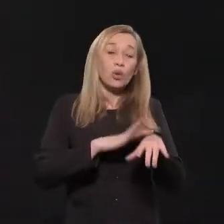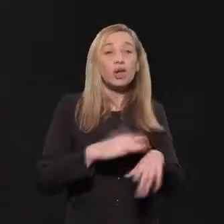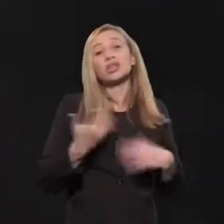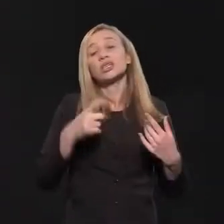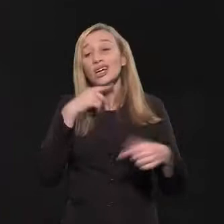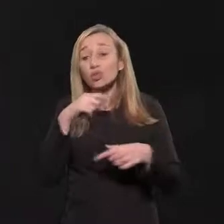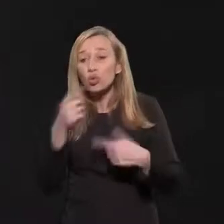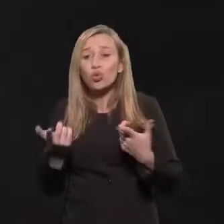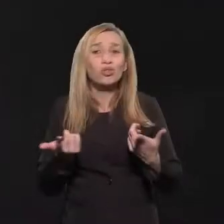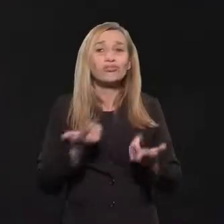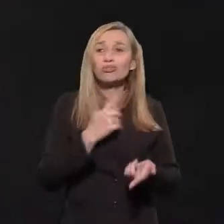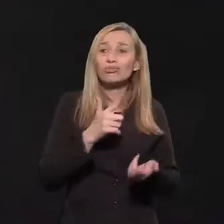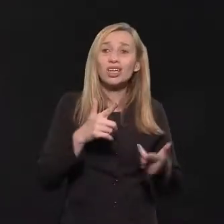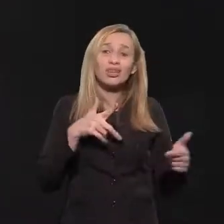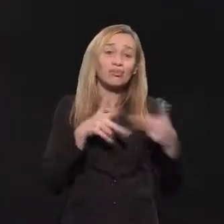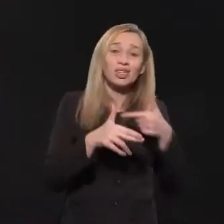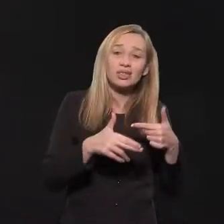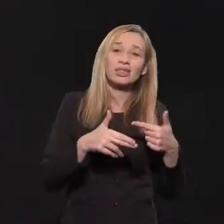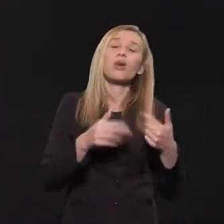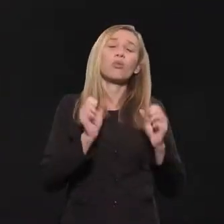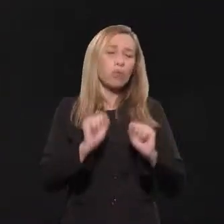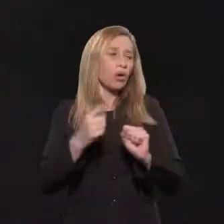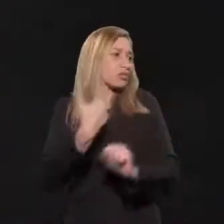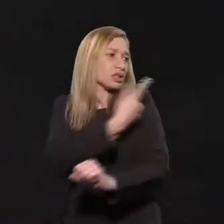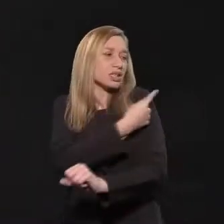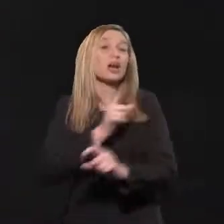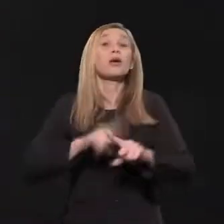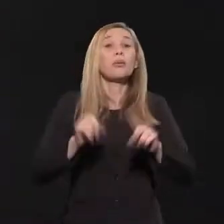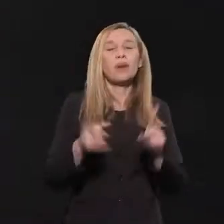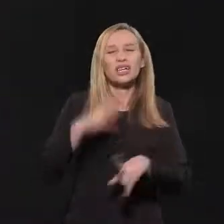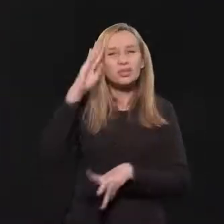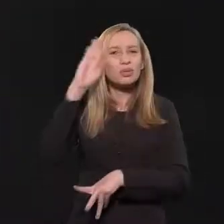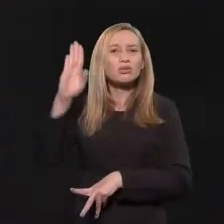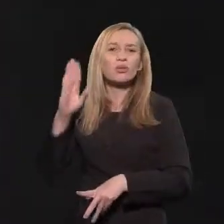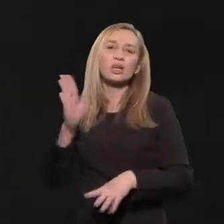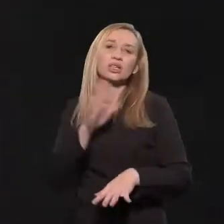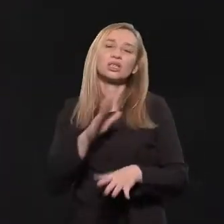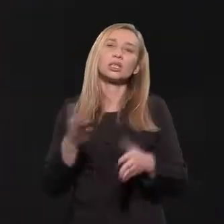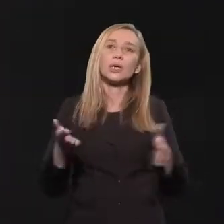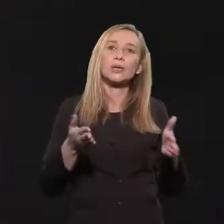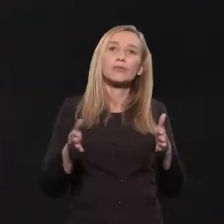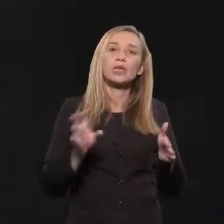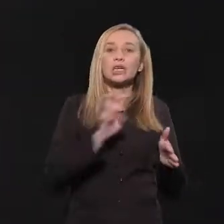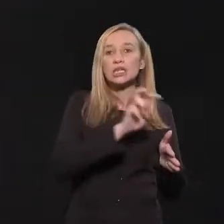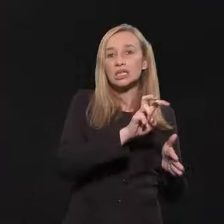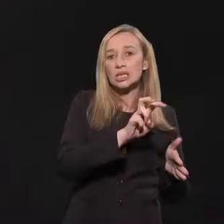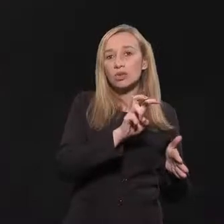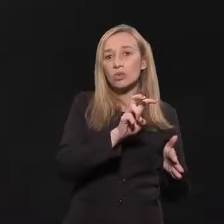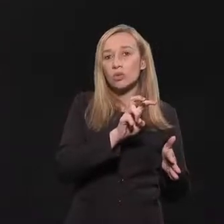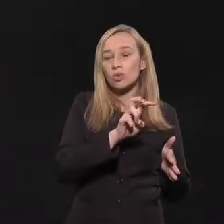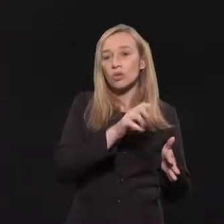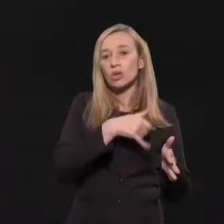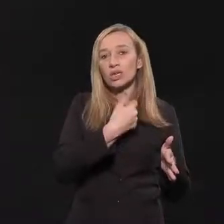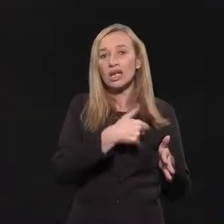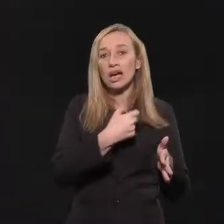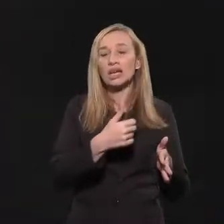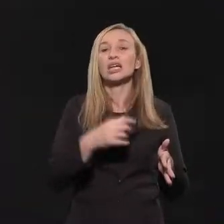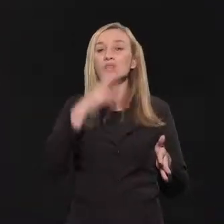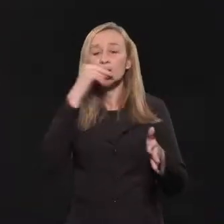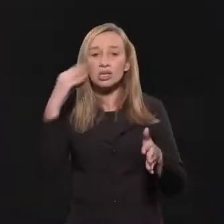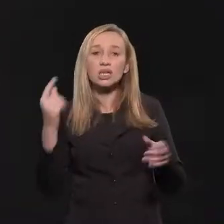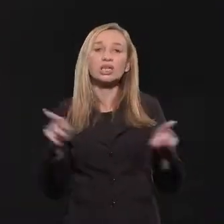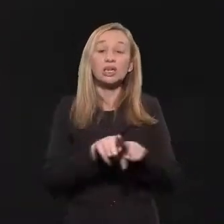Mas na dúvida também não tem nenhum empecilho de vacinar. Mas principalmente nessa população, né? Entre, digamos, 5 anos e os